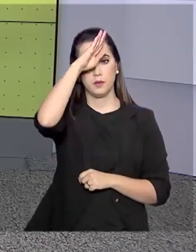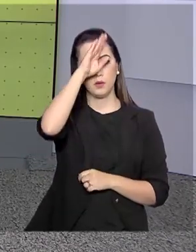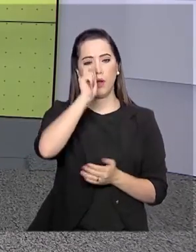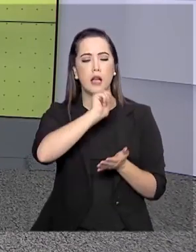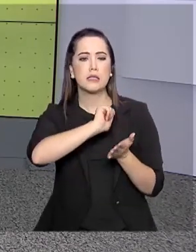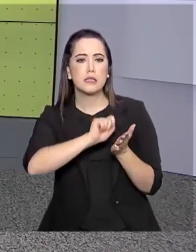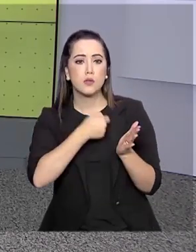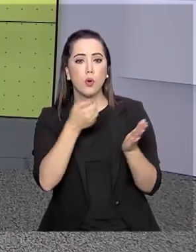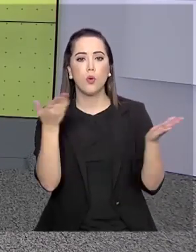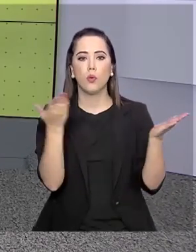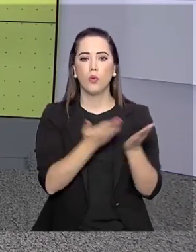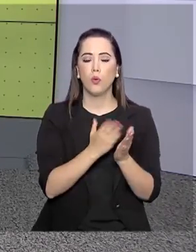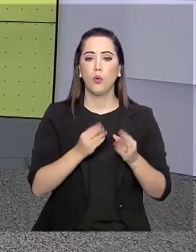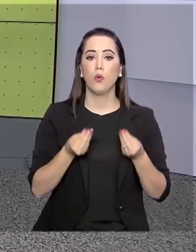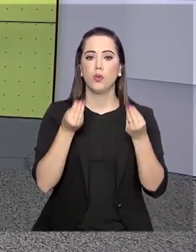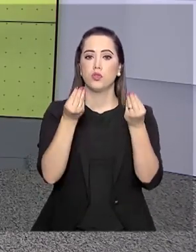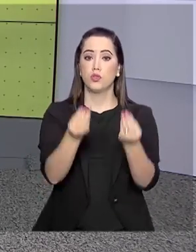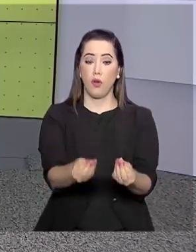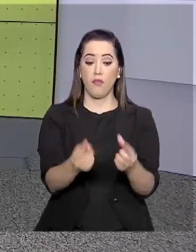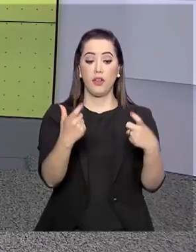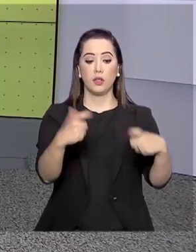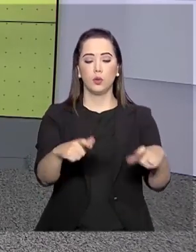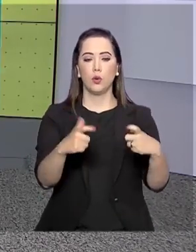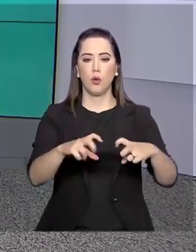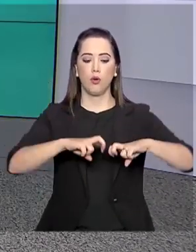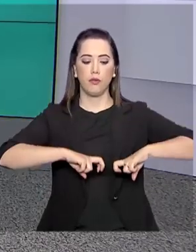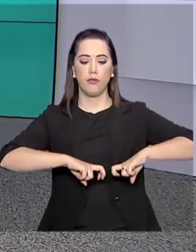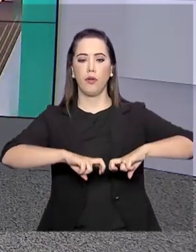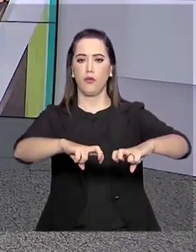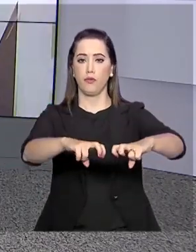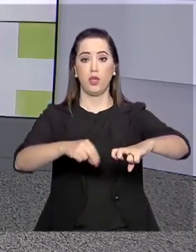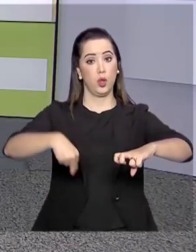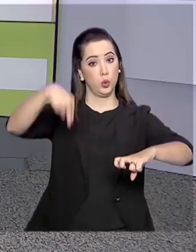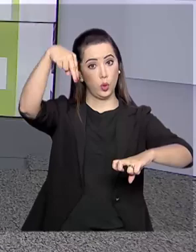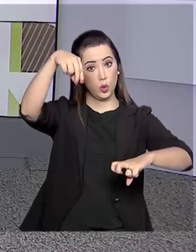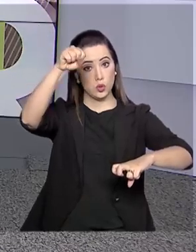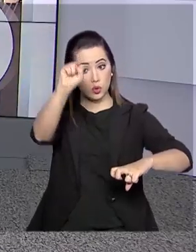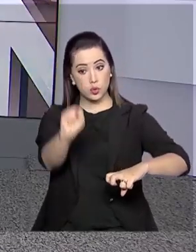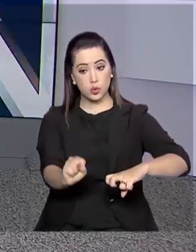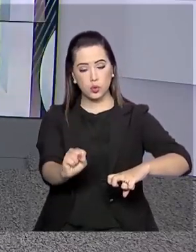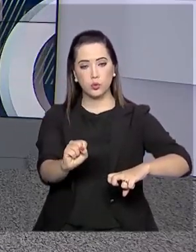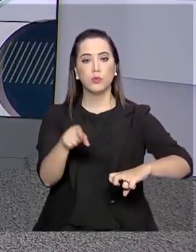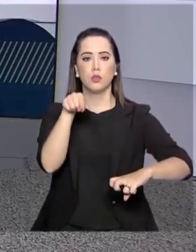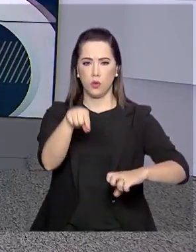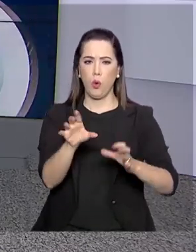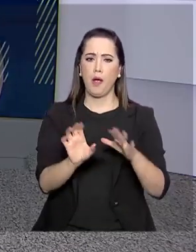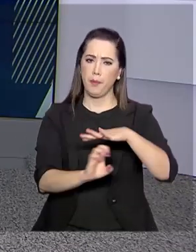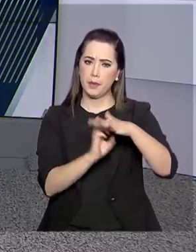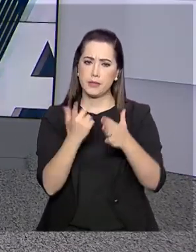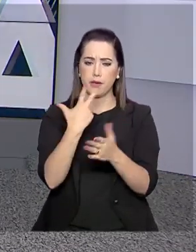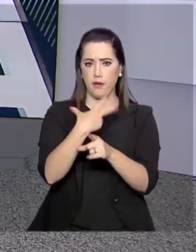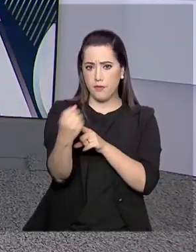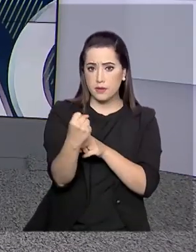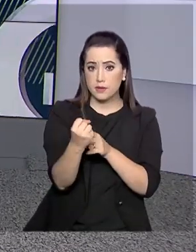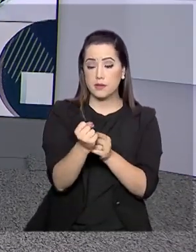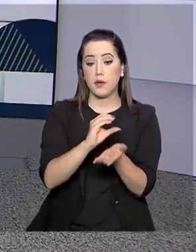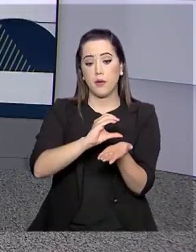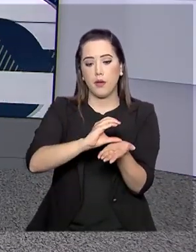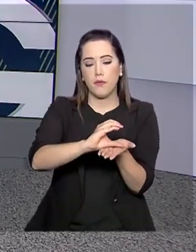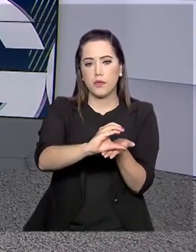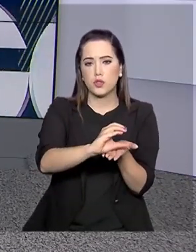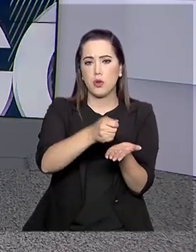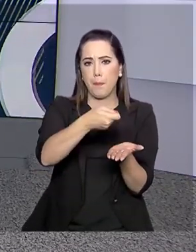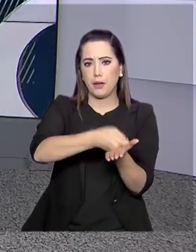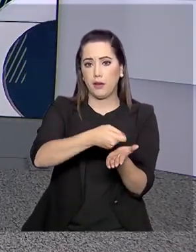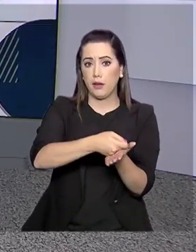assinou hoje a concessão de um trecho da Ferrovia Norte Sul. O consórcio vencedor vai investir quase 3 bilhões